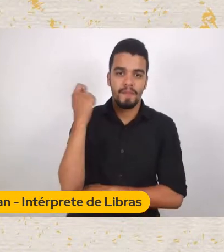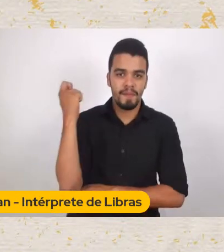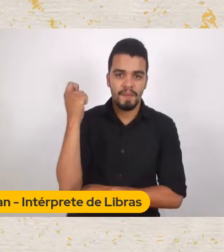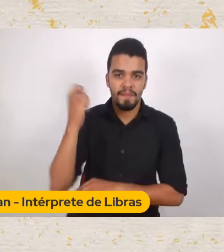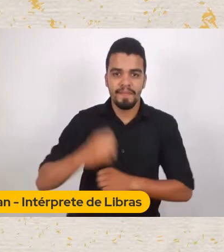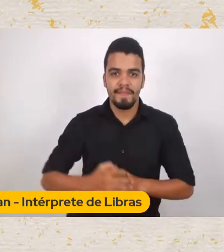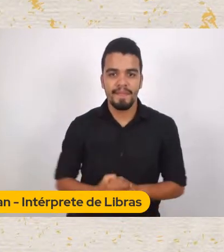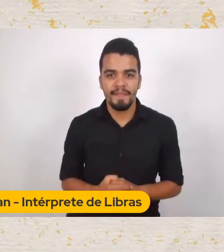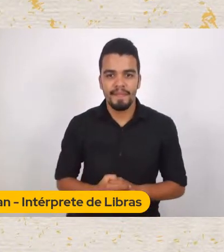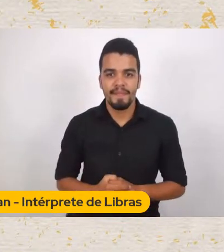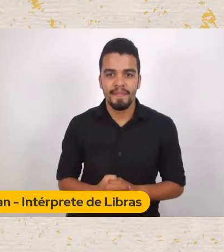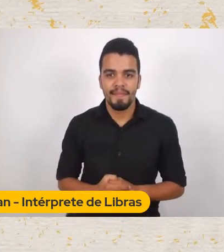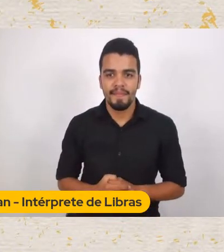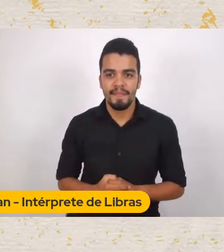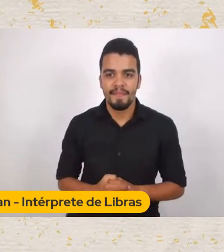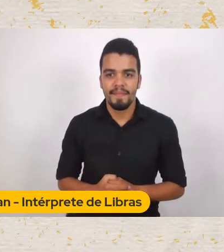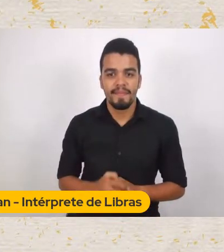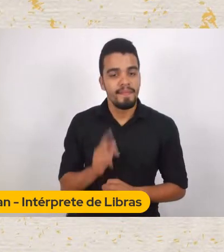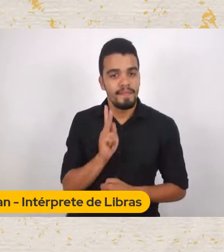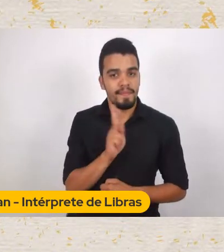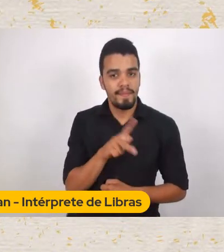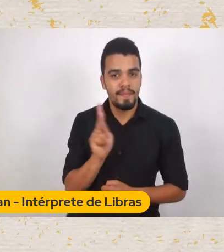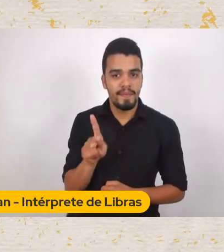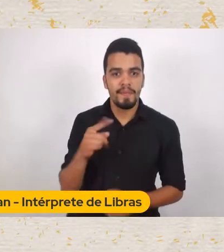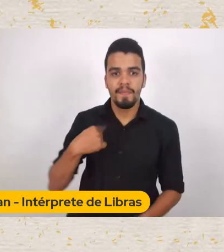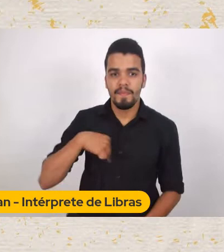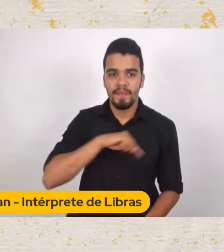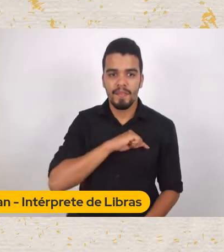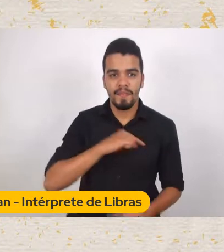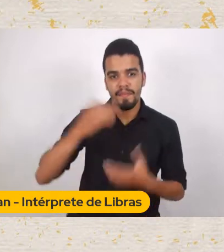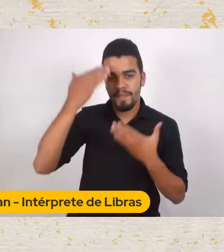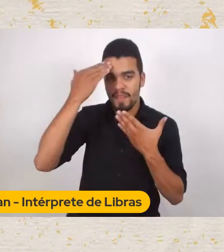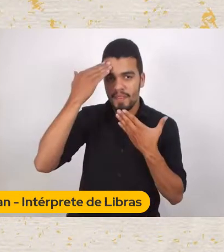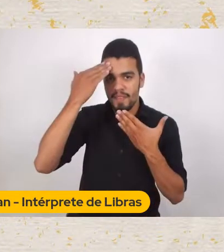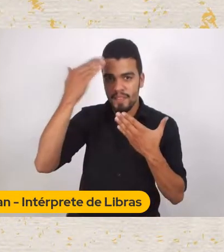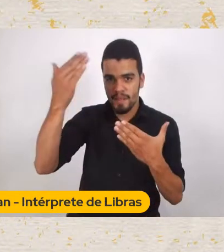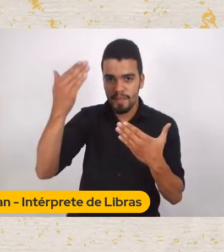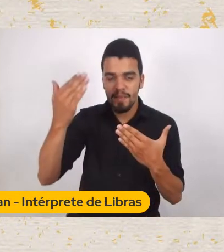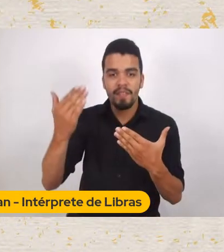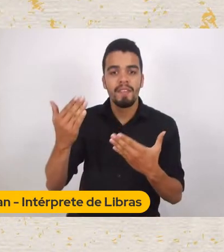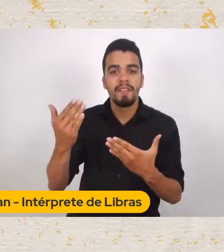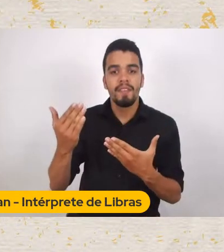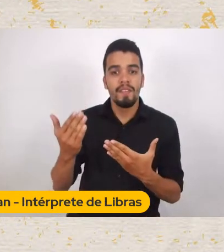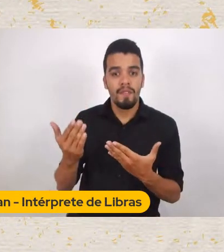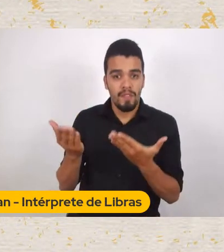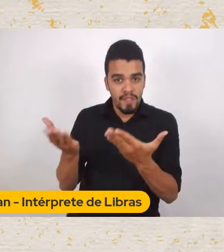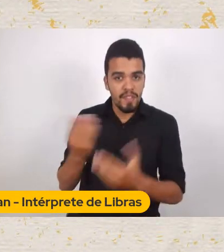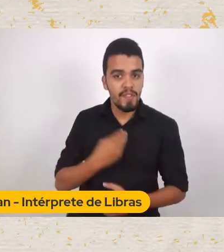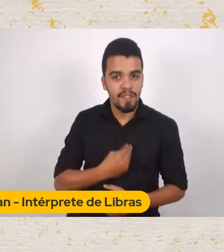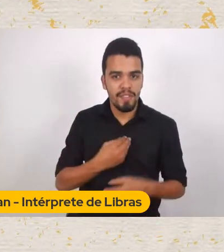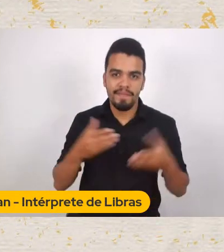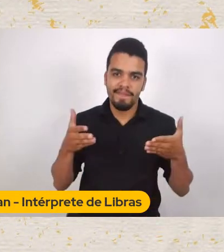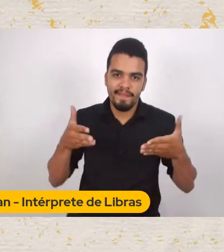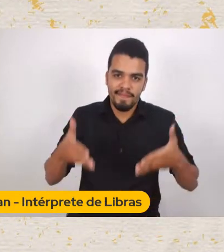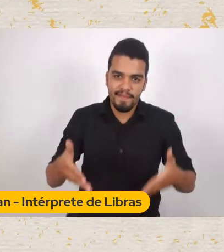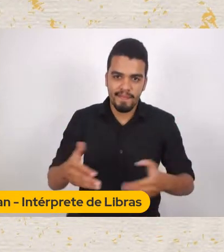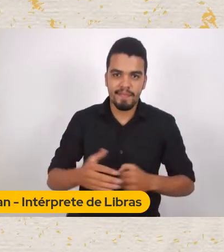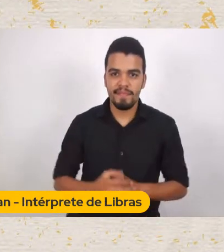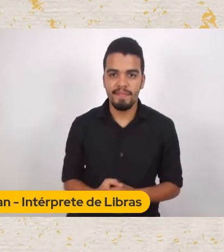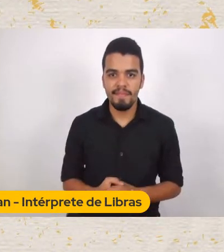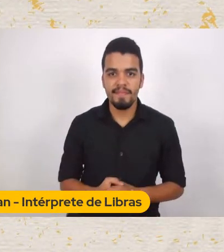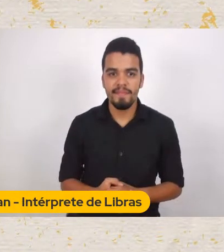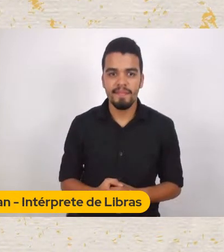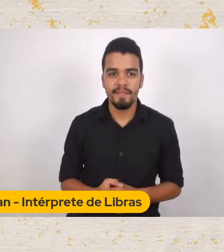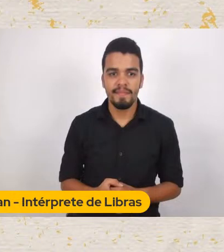Professor, nós agradecemos a sua presença, o seu aceite Antes de passar a